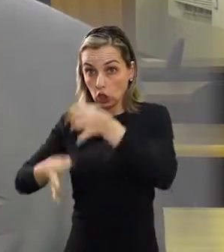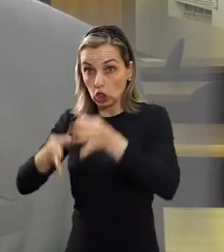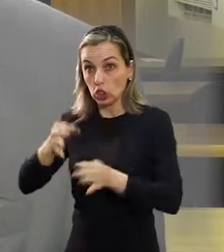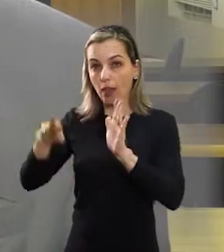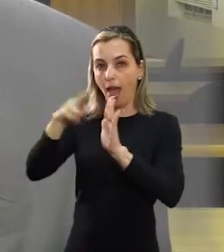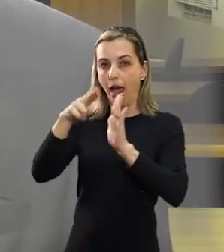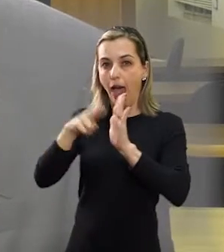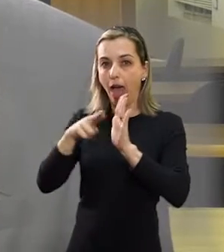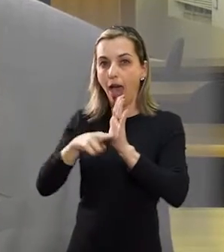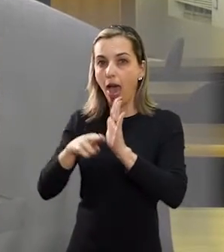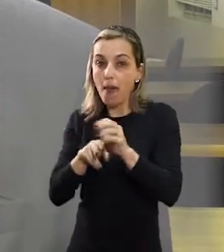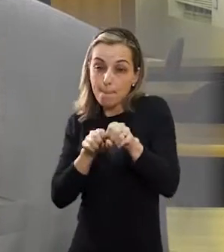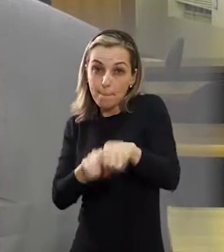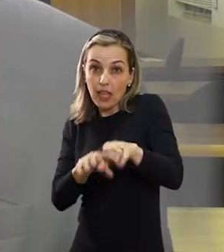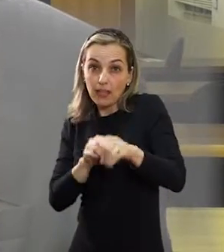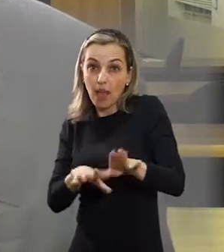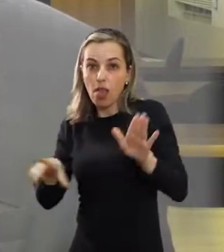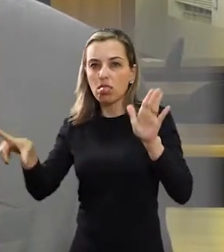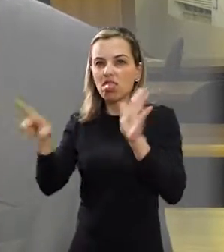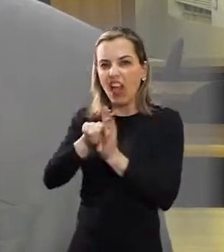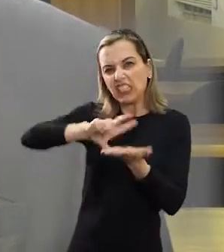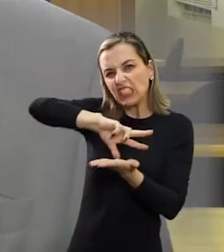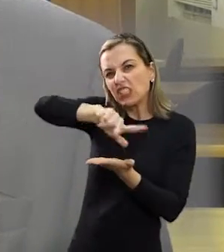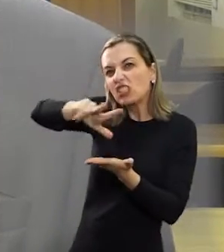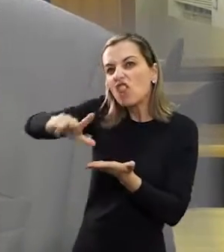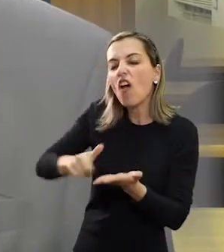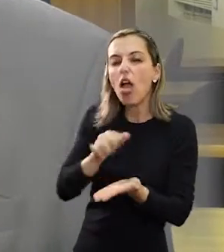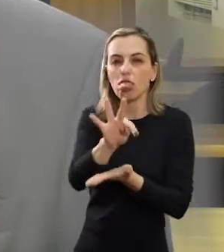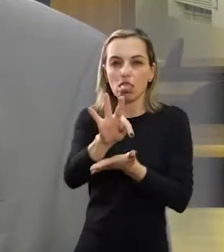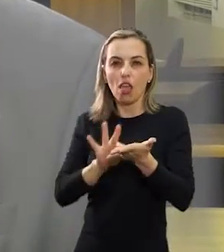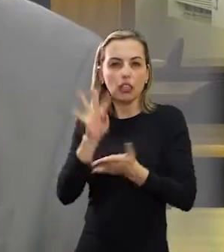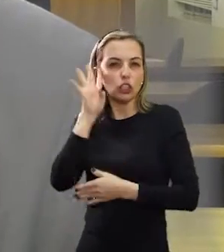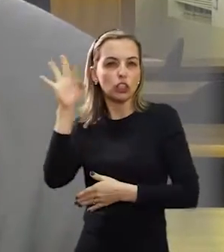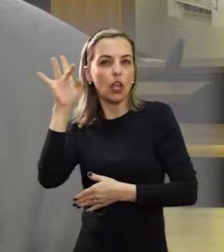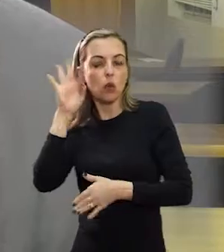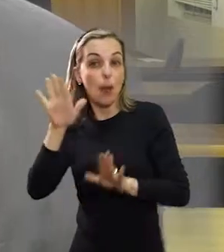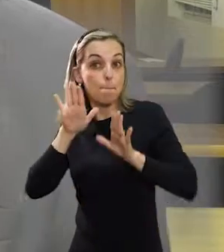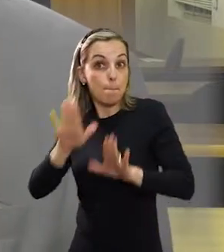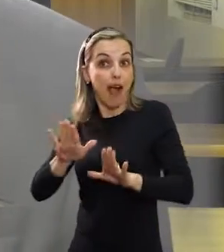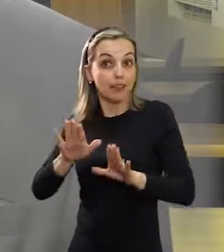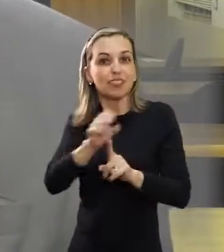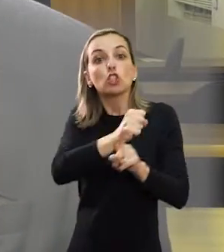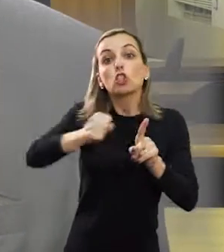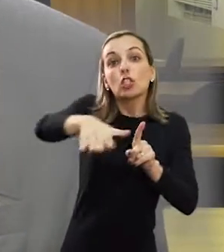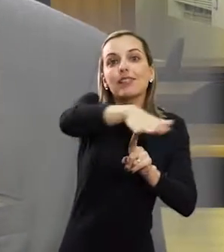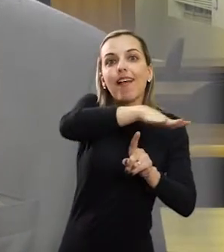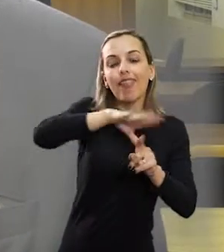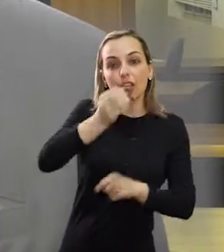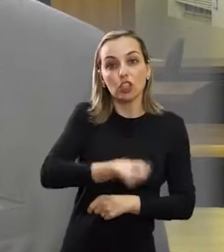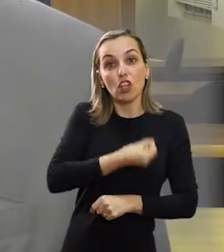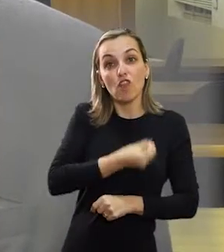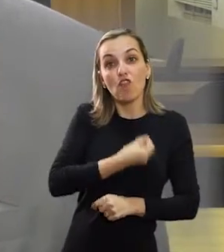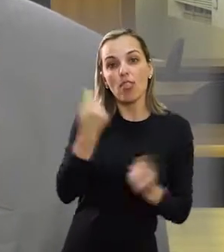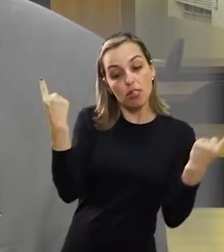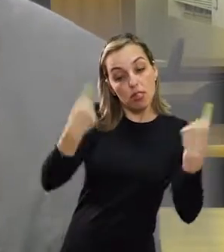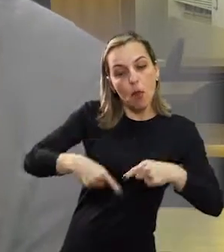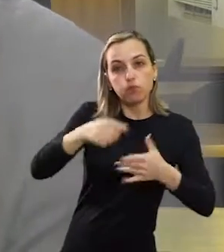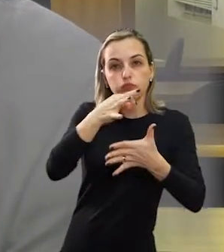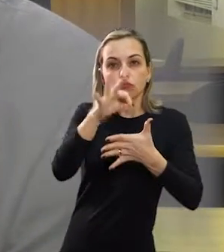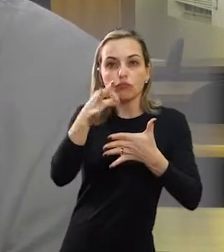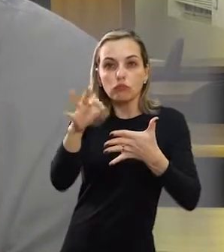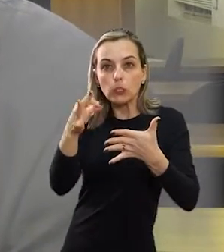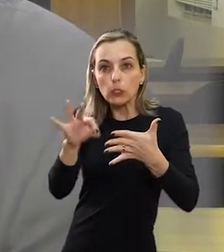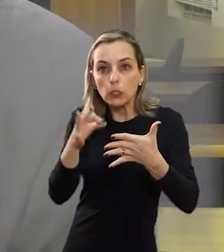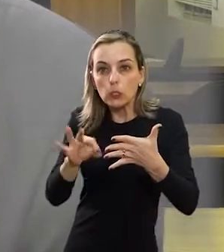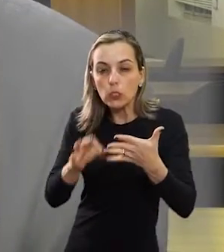estrutura de formação, elas trabalham muito a abstração da norma jurídica, do posicionamento da jurisprudência, do posicionamento teórico, e não trabalham a